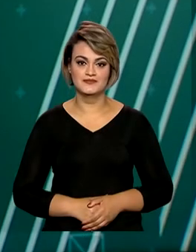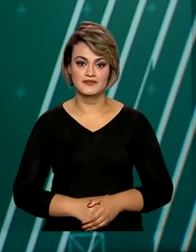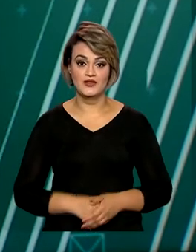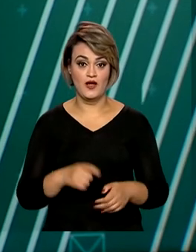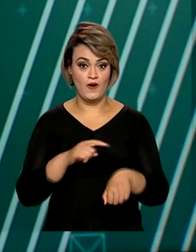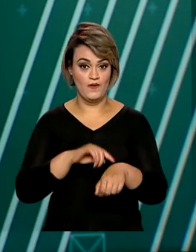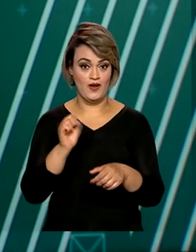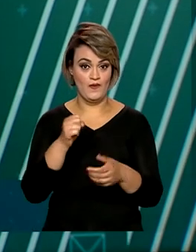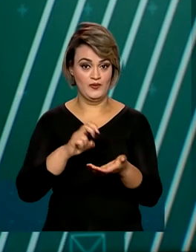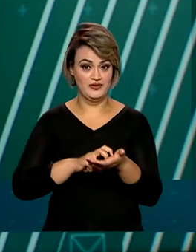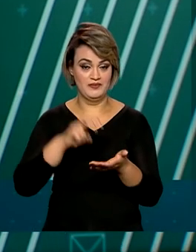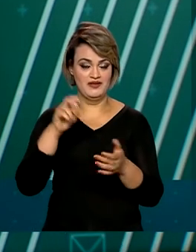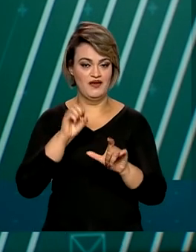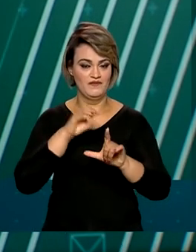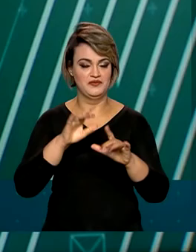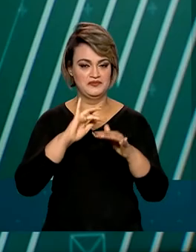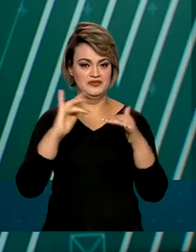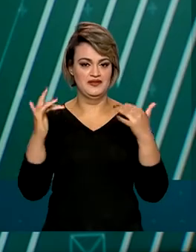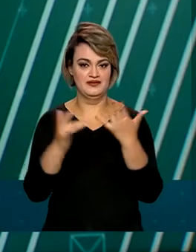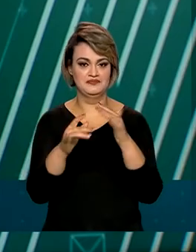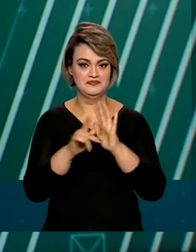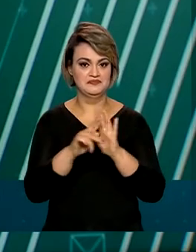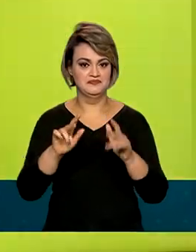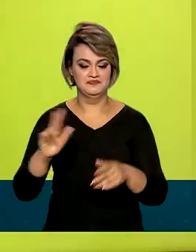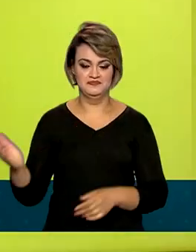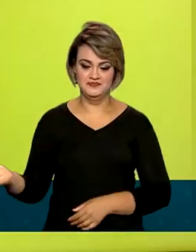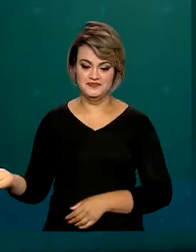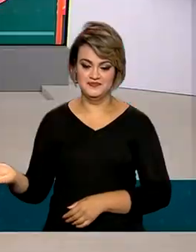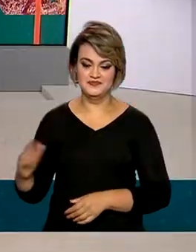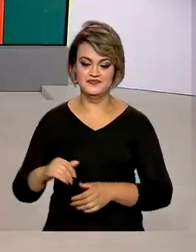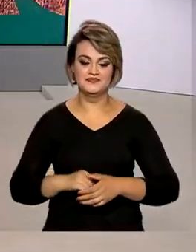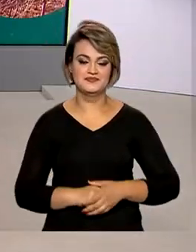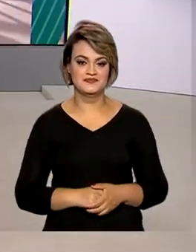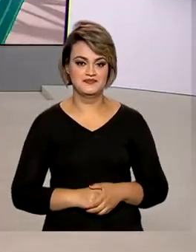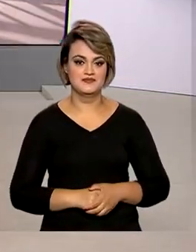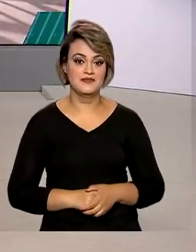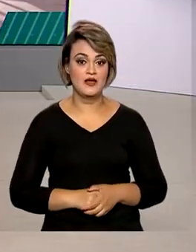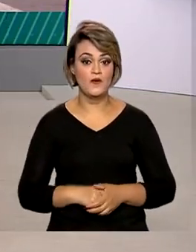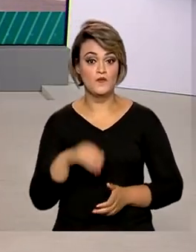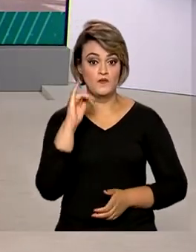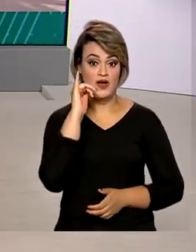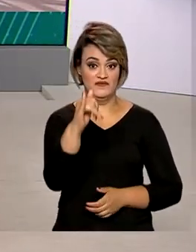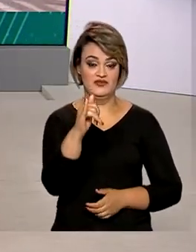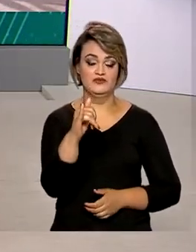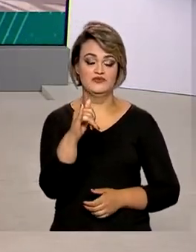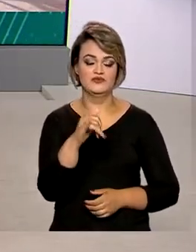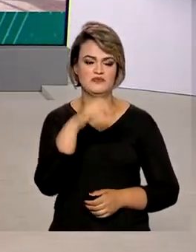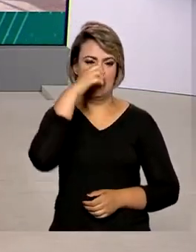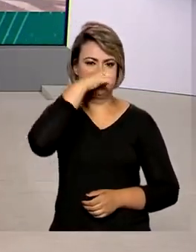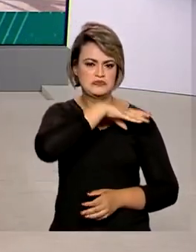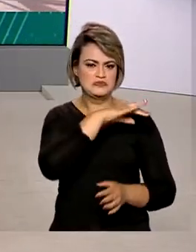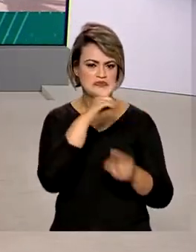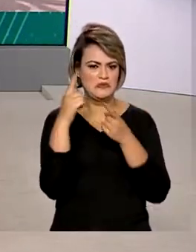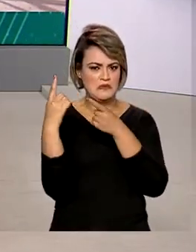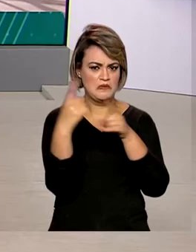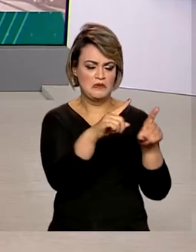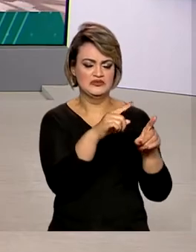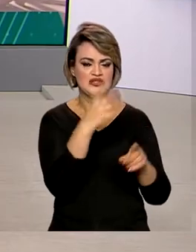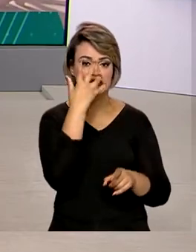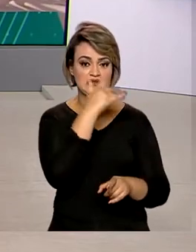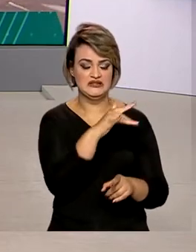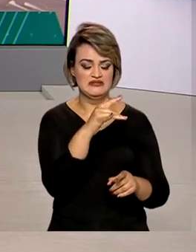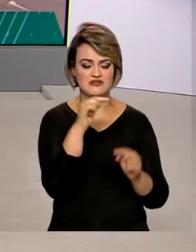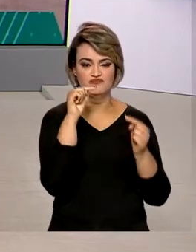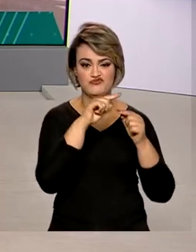Oito horas da manhã, estamos ao vivo também pelas redes sociais. Um alerta sobre o abuso e a exploração